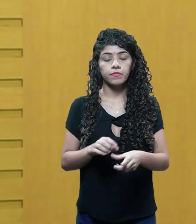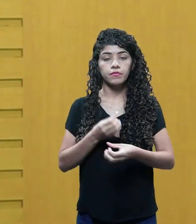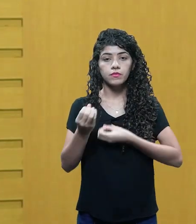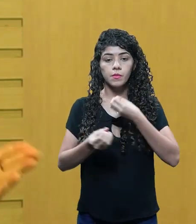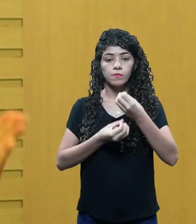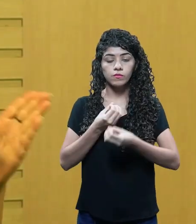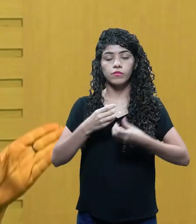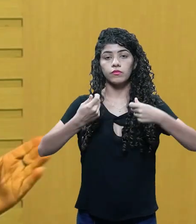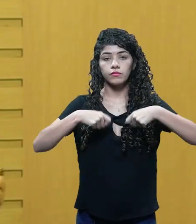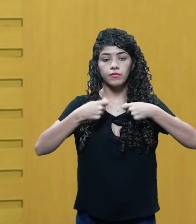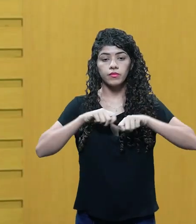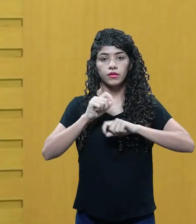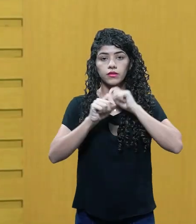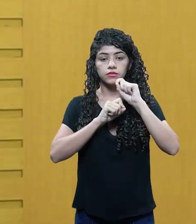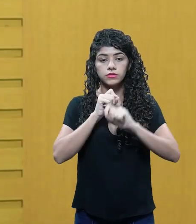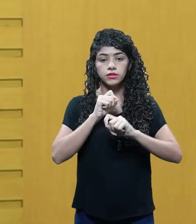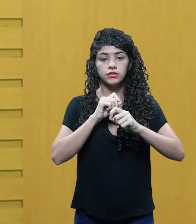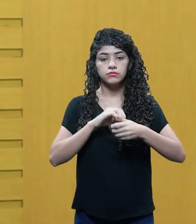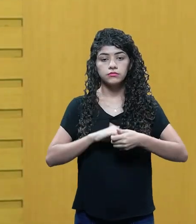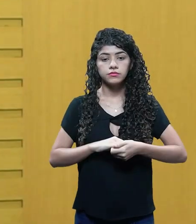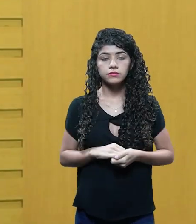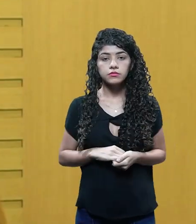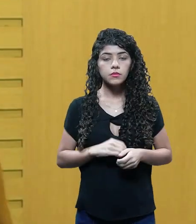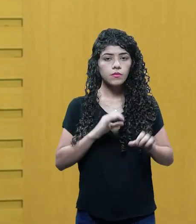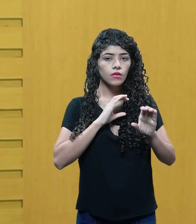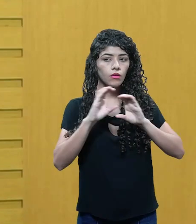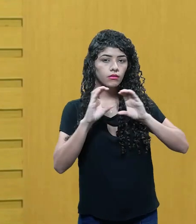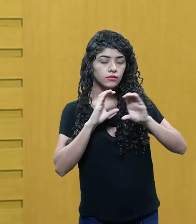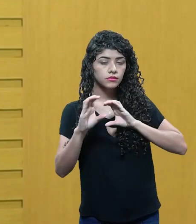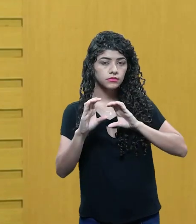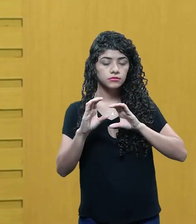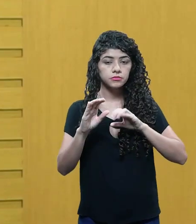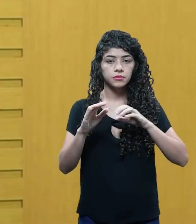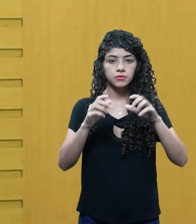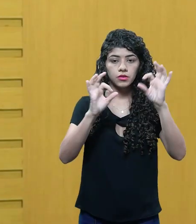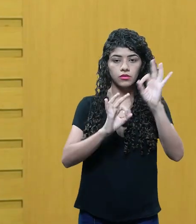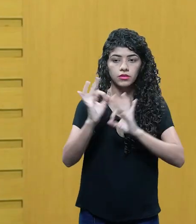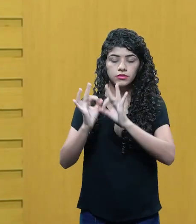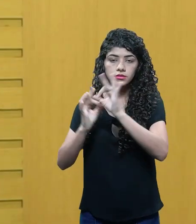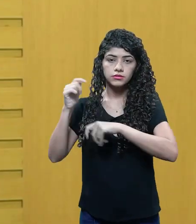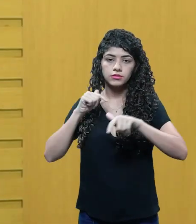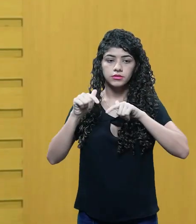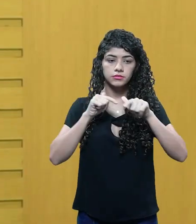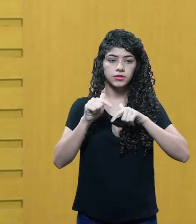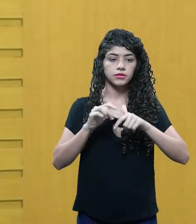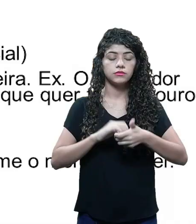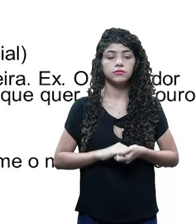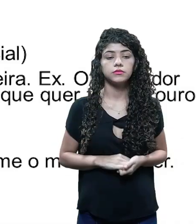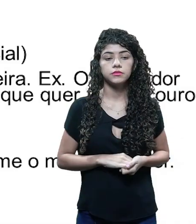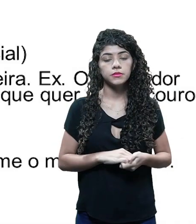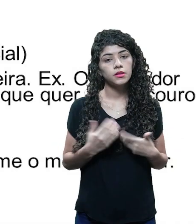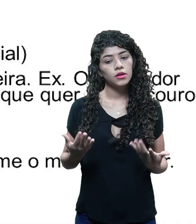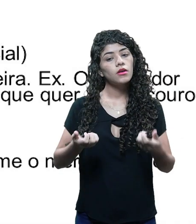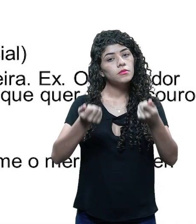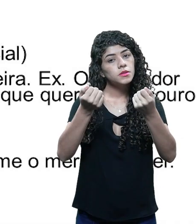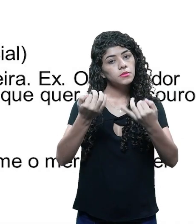e como será necessário se fazer um cronograma de trabalho, certo? A partir desse documento. Vamos